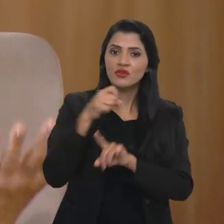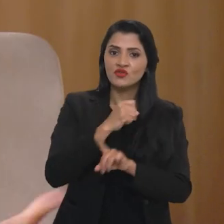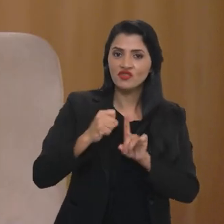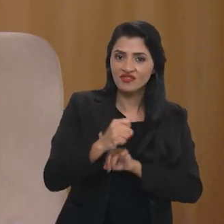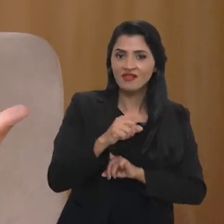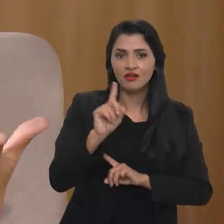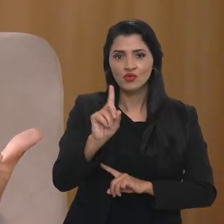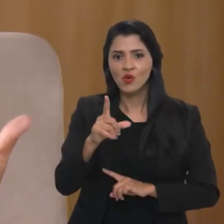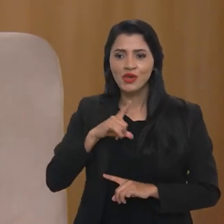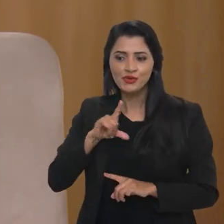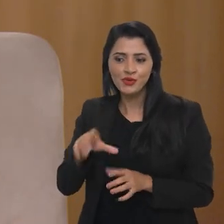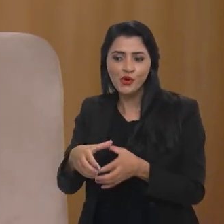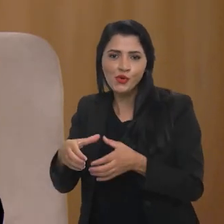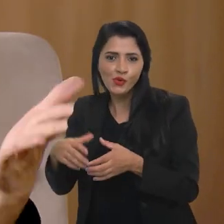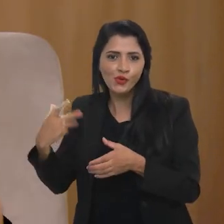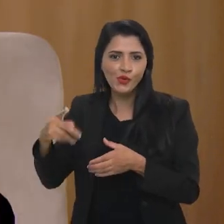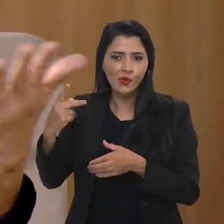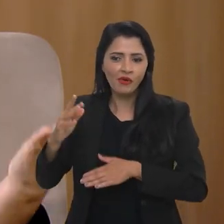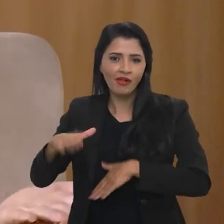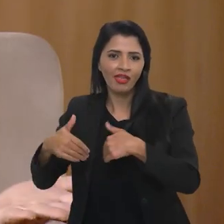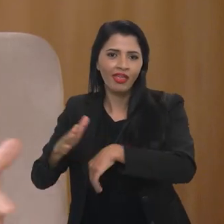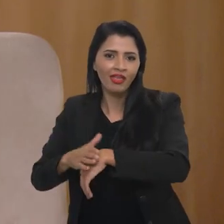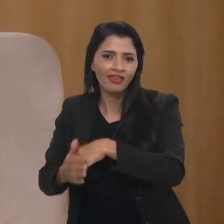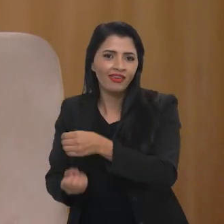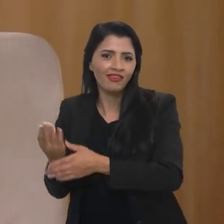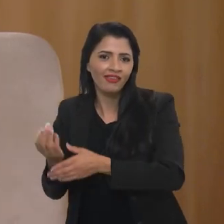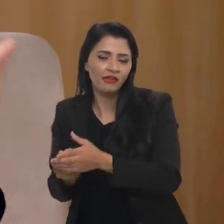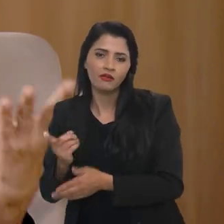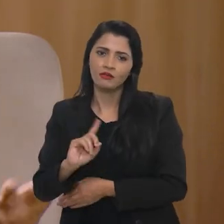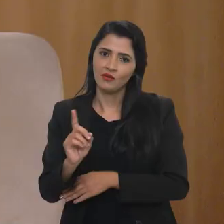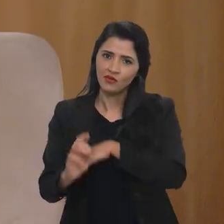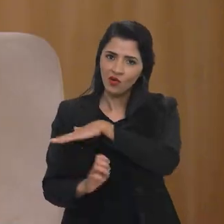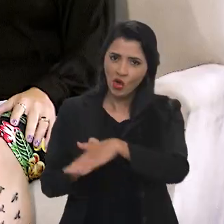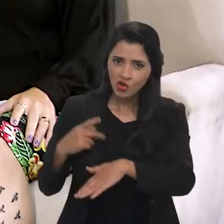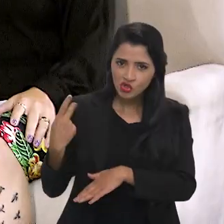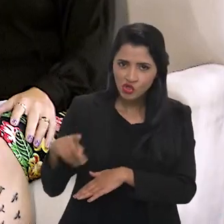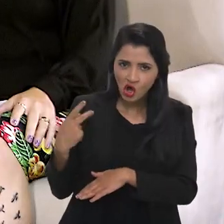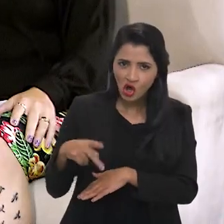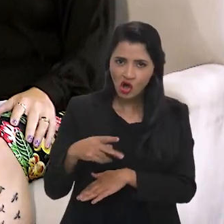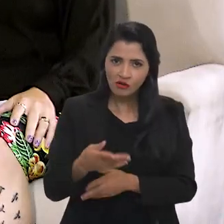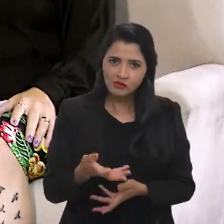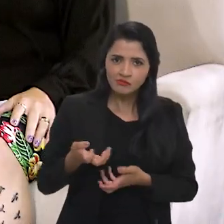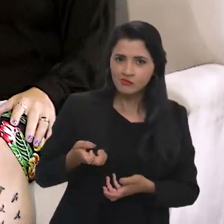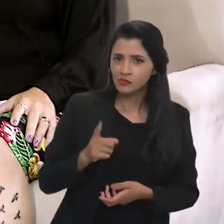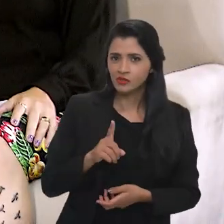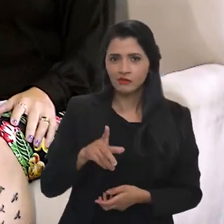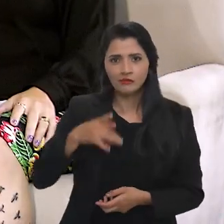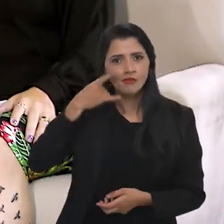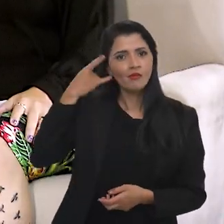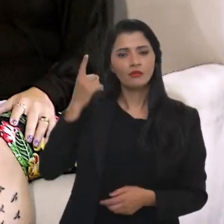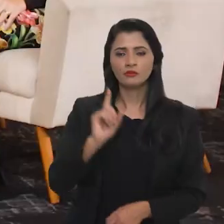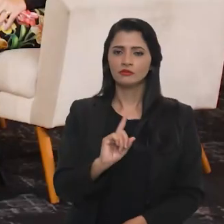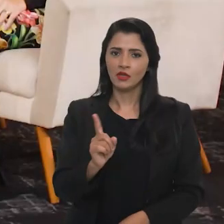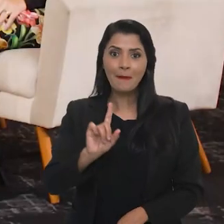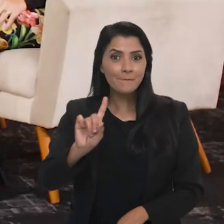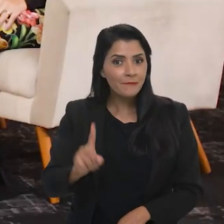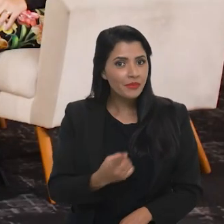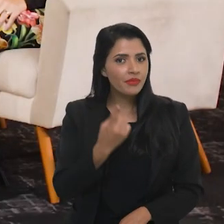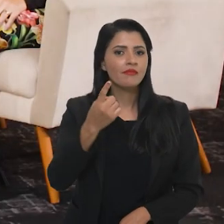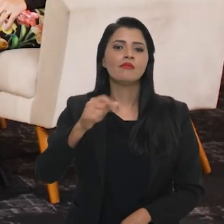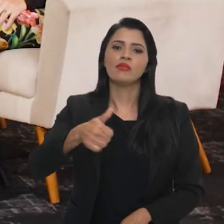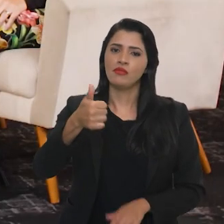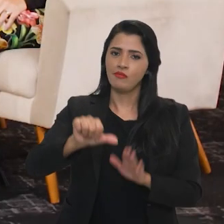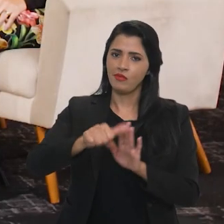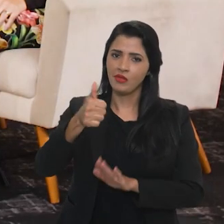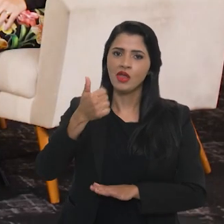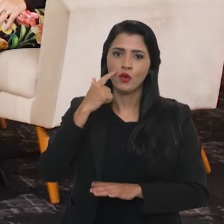e não só, obviamente, para os grupos que as desenvolvem, para as empresas. grandes grupos econômicos. Exatamente. Então, esse é o primeiro